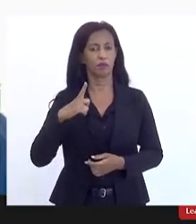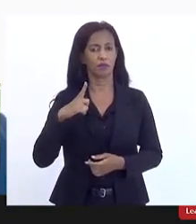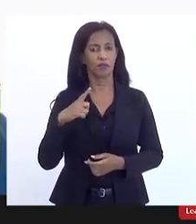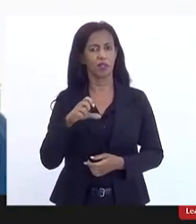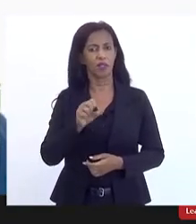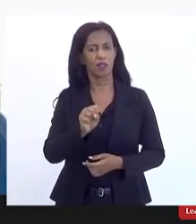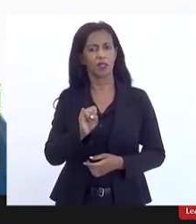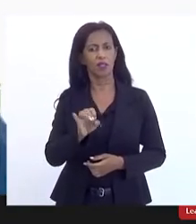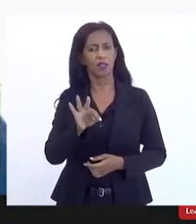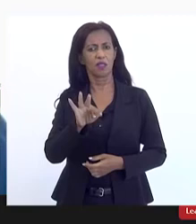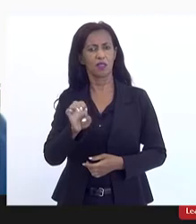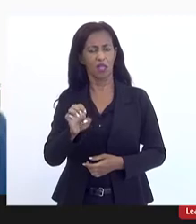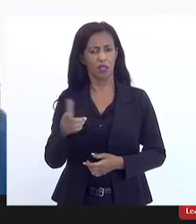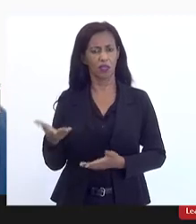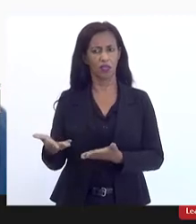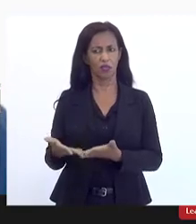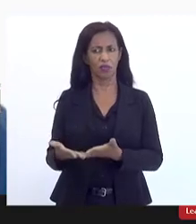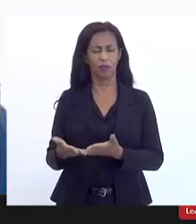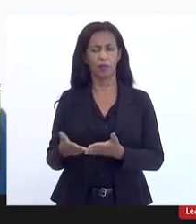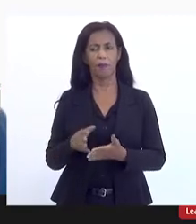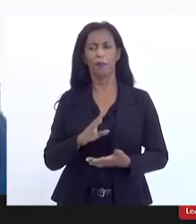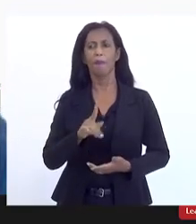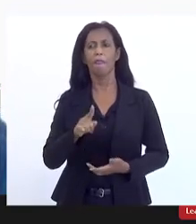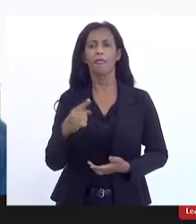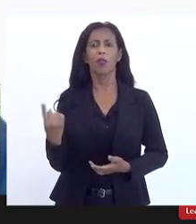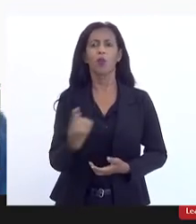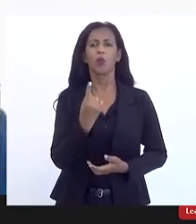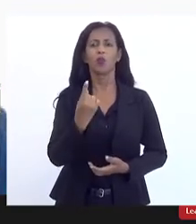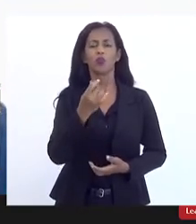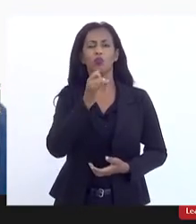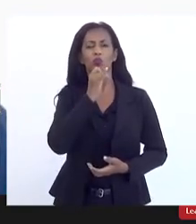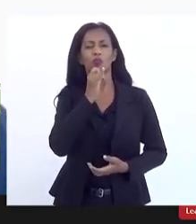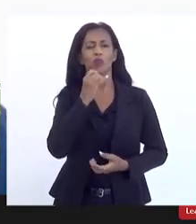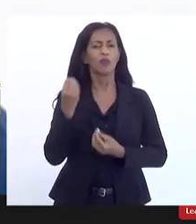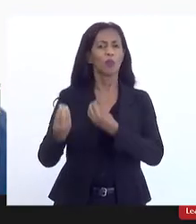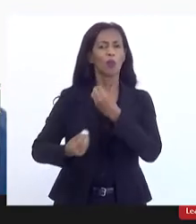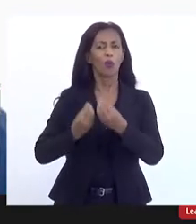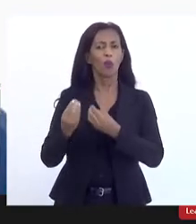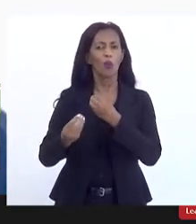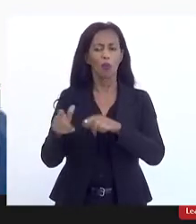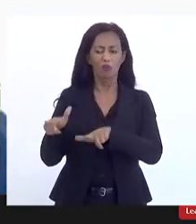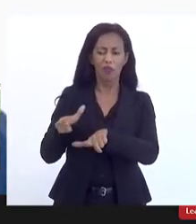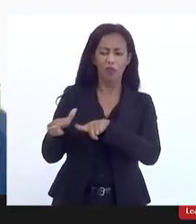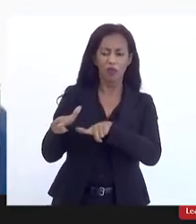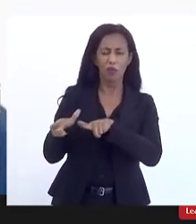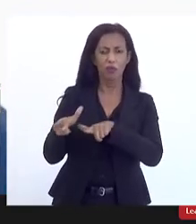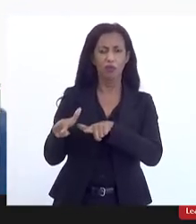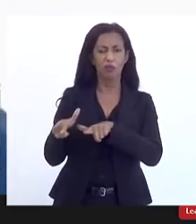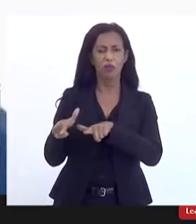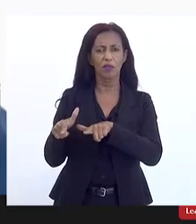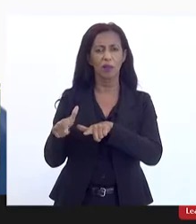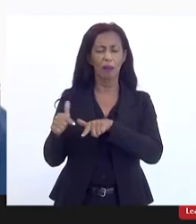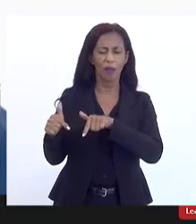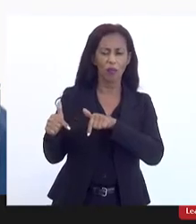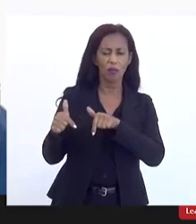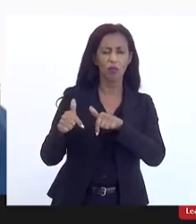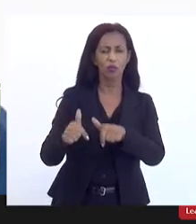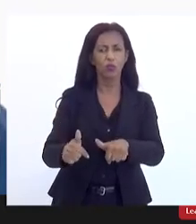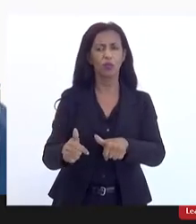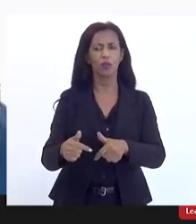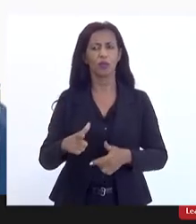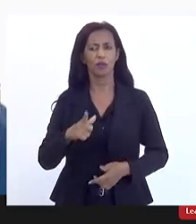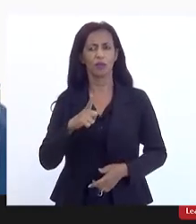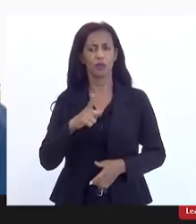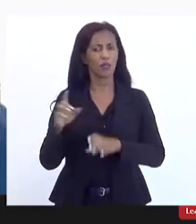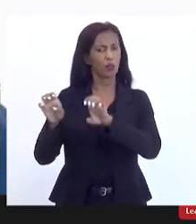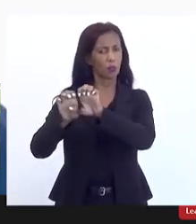Volta Redonda um dos exemplos de como fazer o serviço público funcionar o SAI é uma autarquia municipal tem